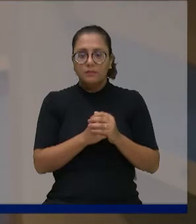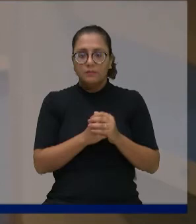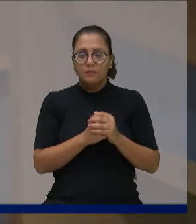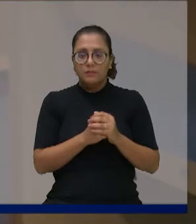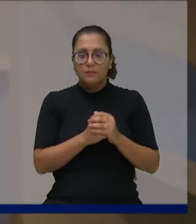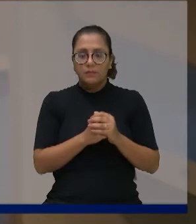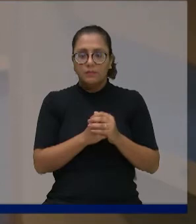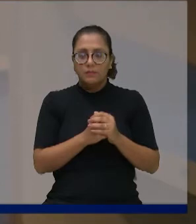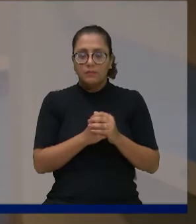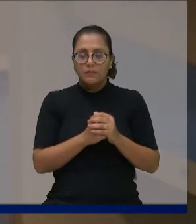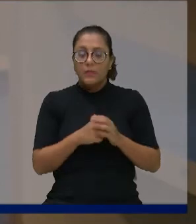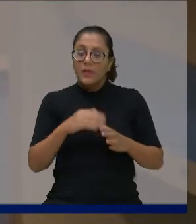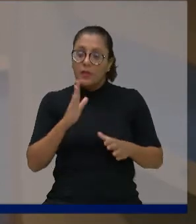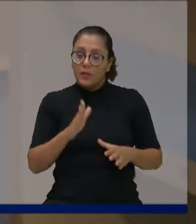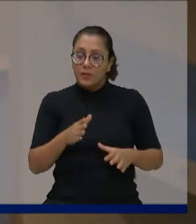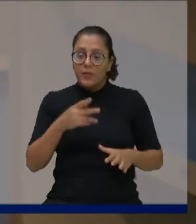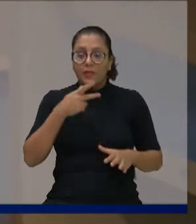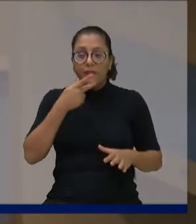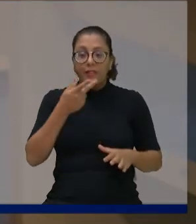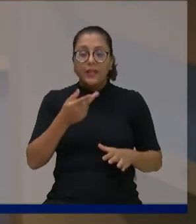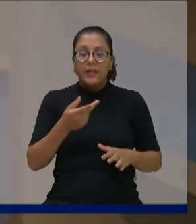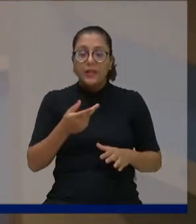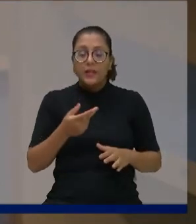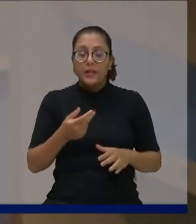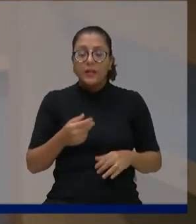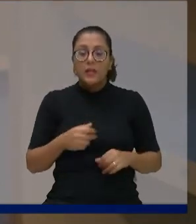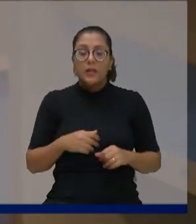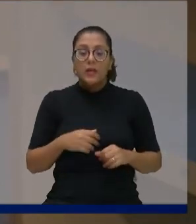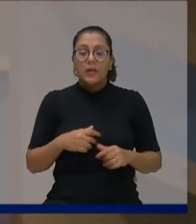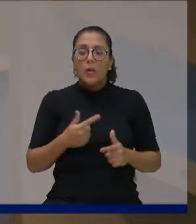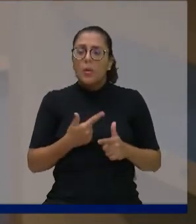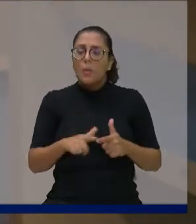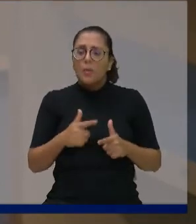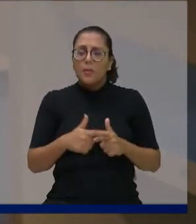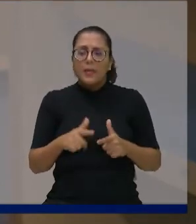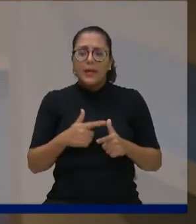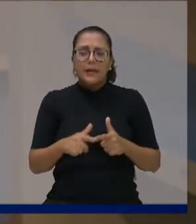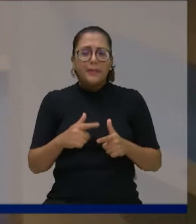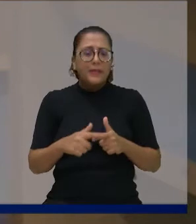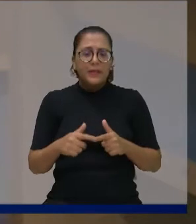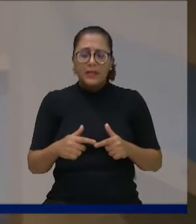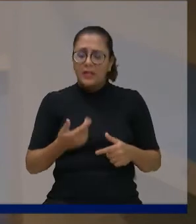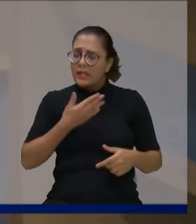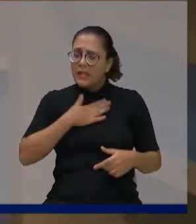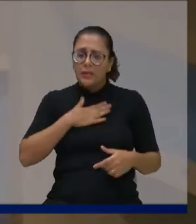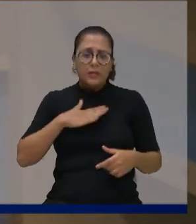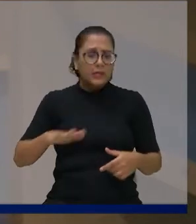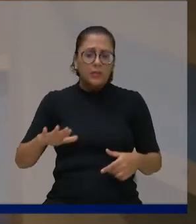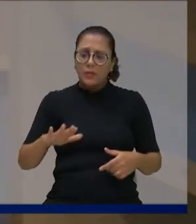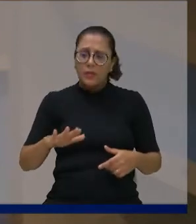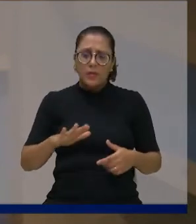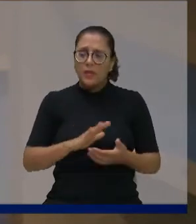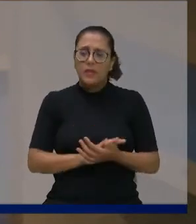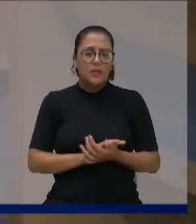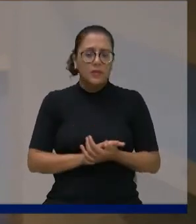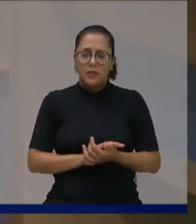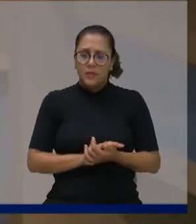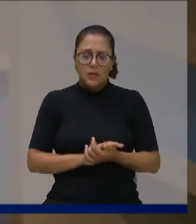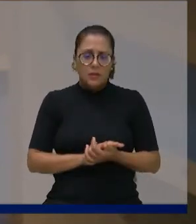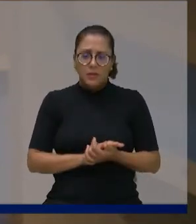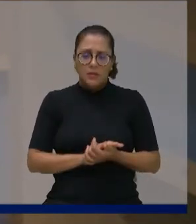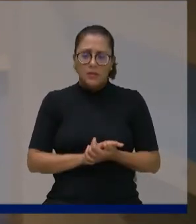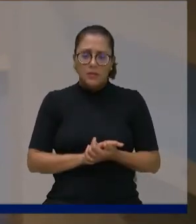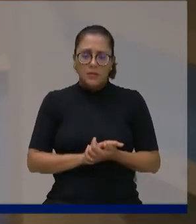Eu já reafirmei ali a minha questão. Eu acho que foi o método, a questão da confiança. Eu acho que a questão da